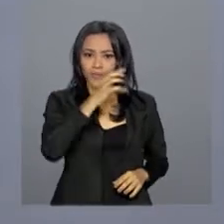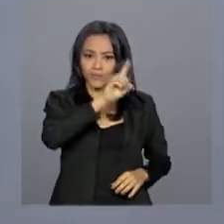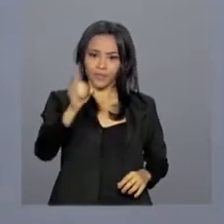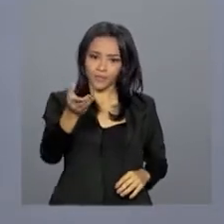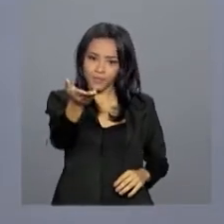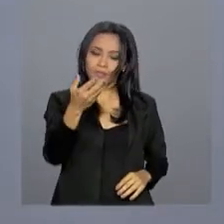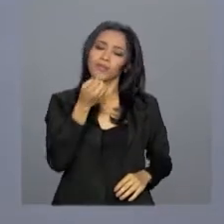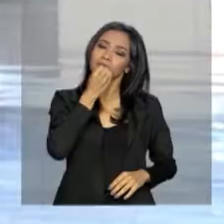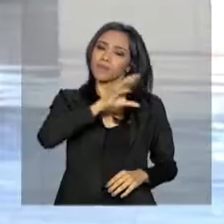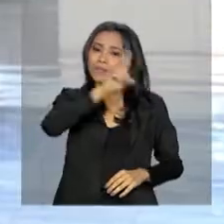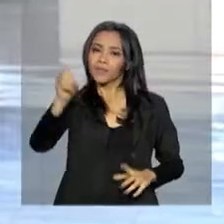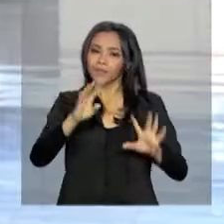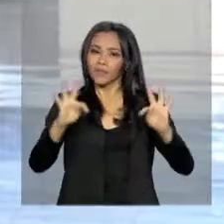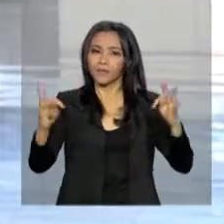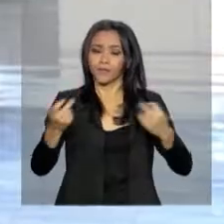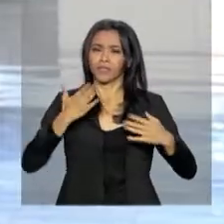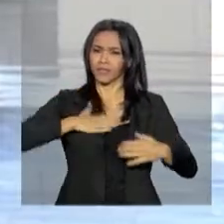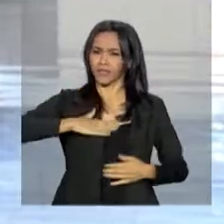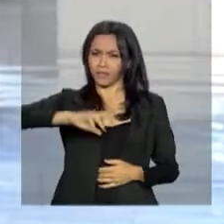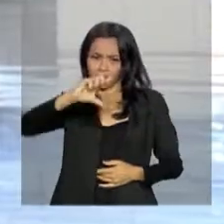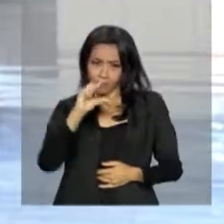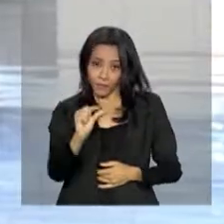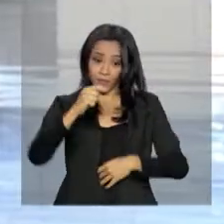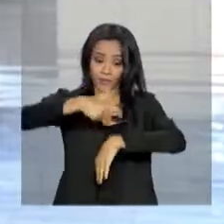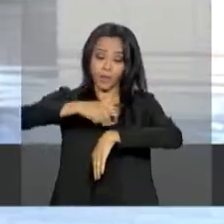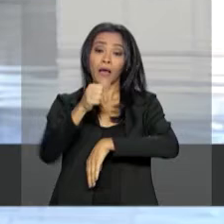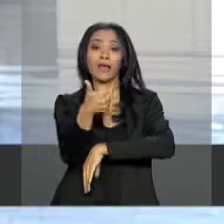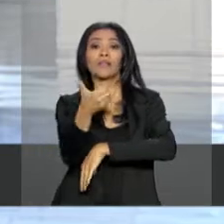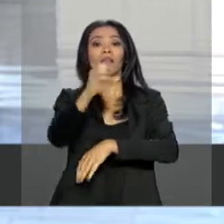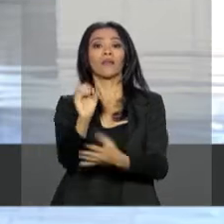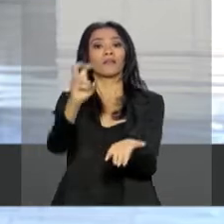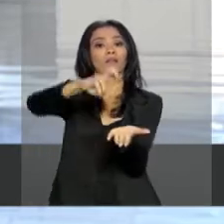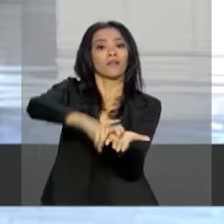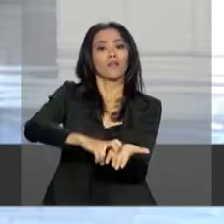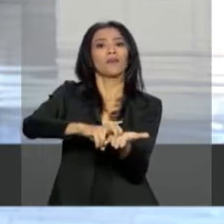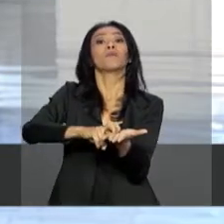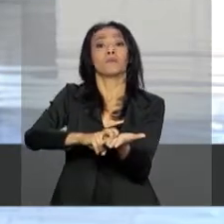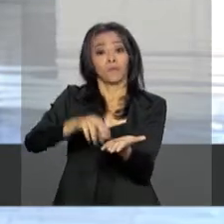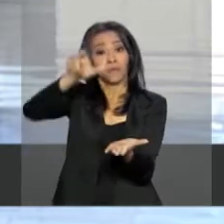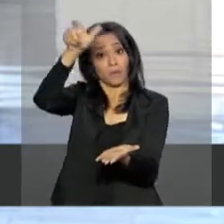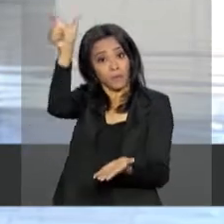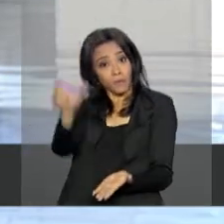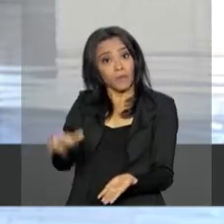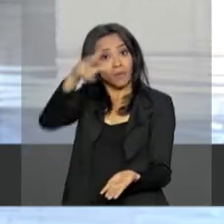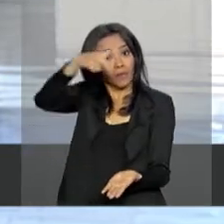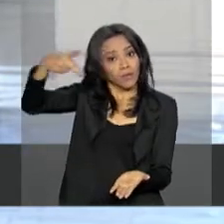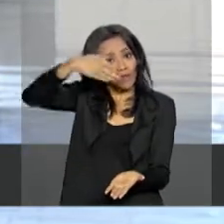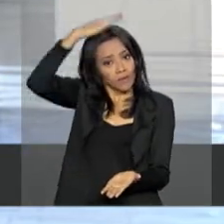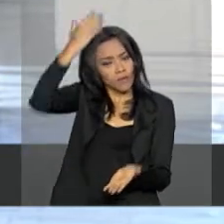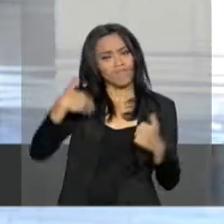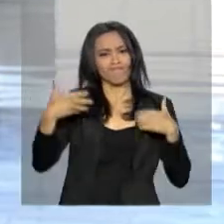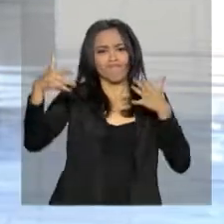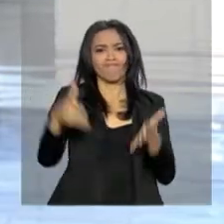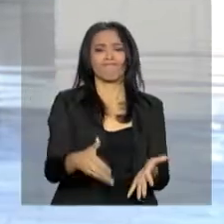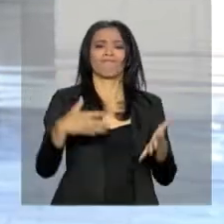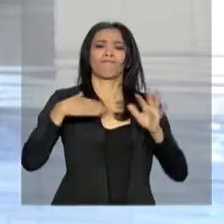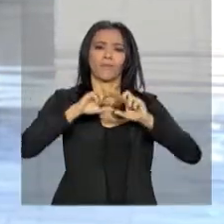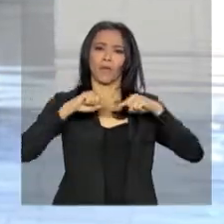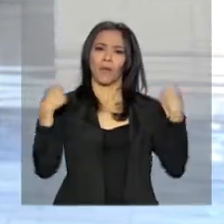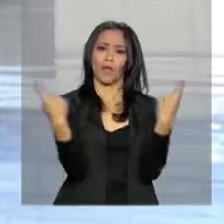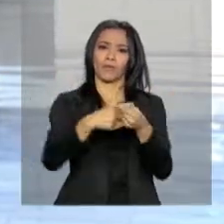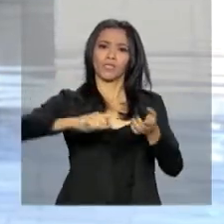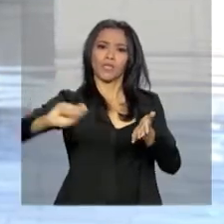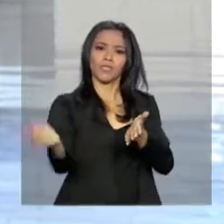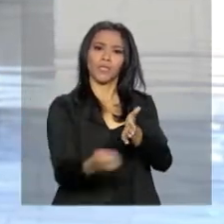dia, Renata, bom dia a todos. Olha, Renata, daqui a pouco, às 10 horas da manhã, o presidente Michel Temer participa da cerimônia de assinatura da